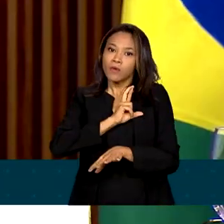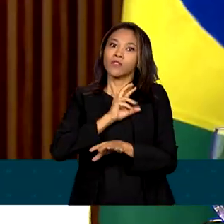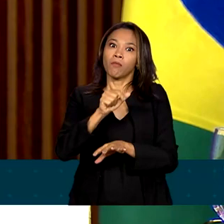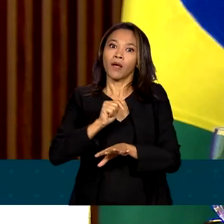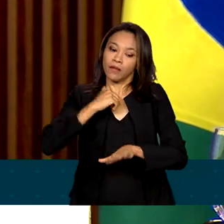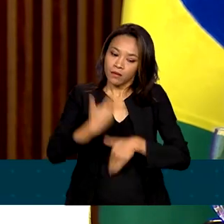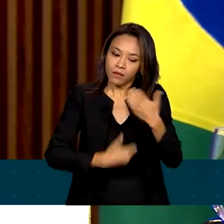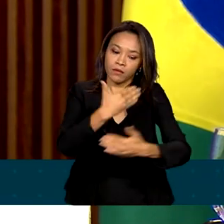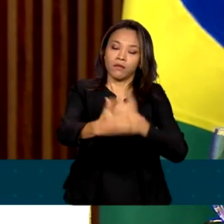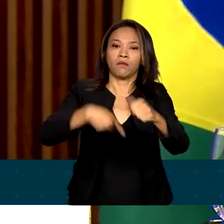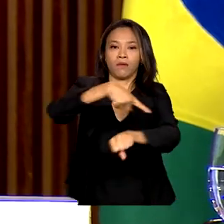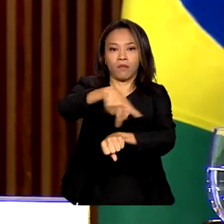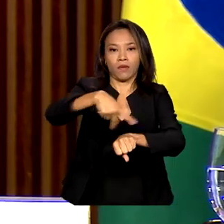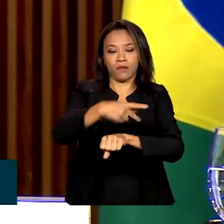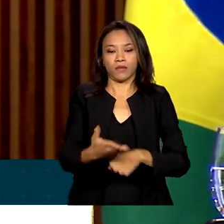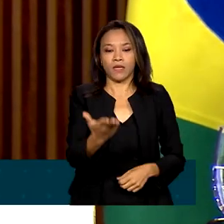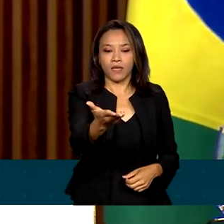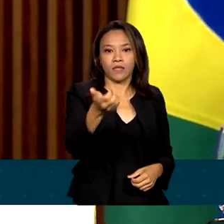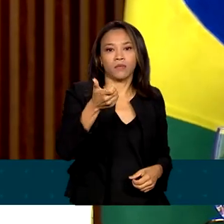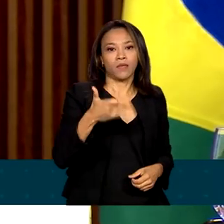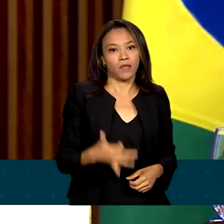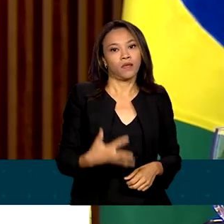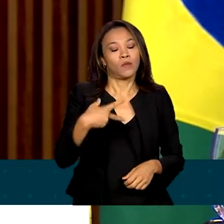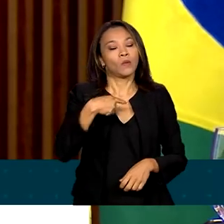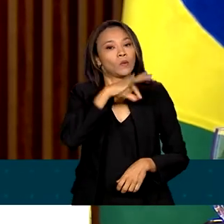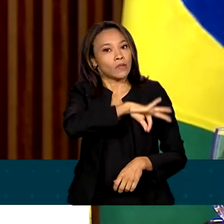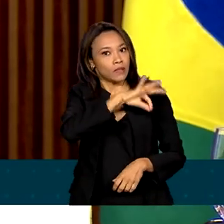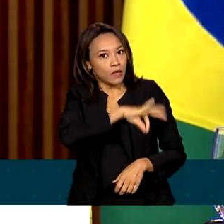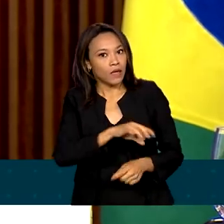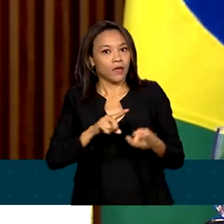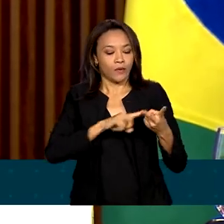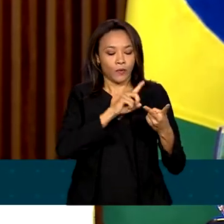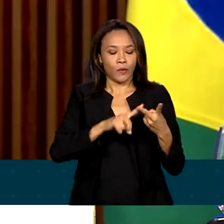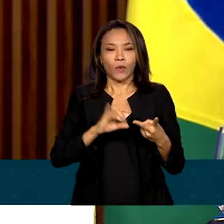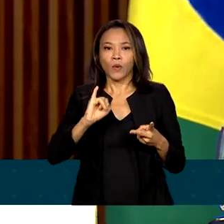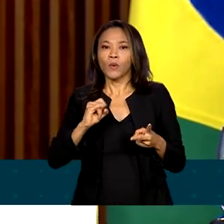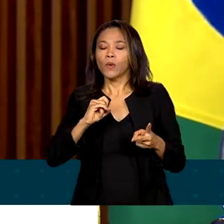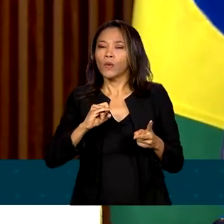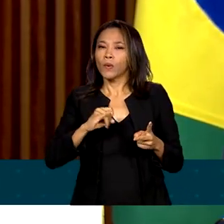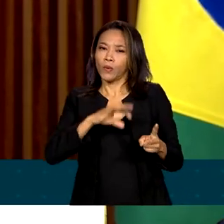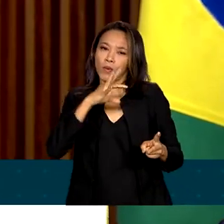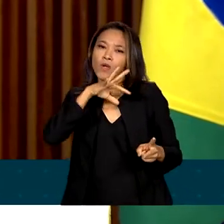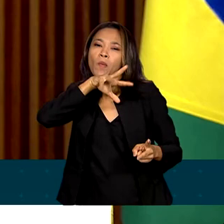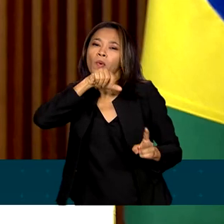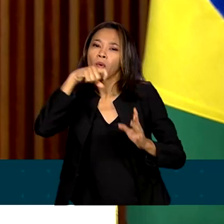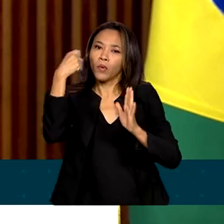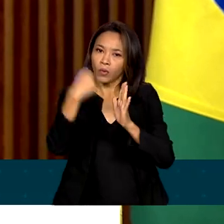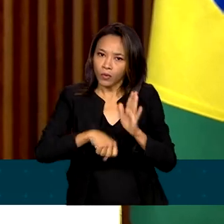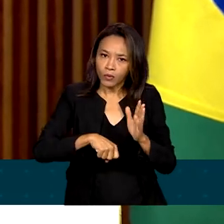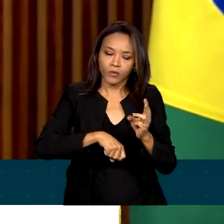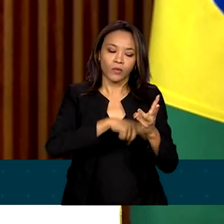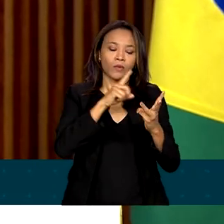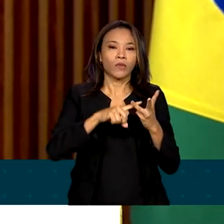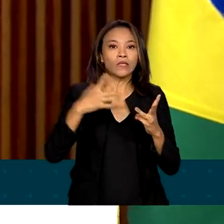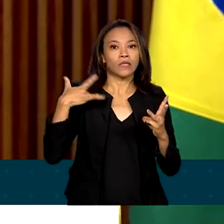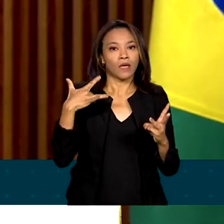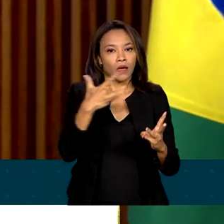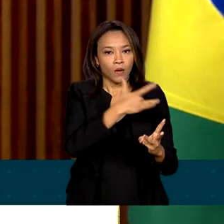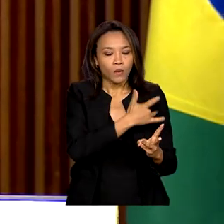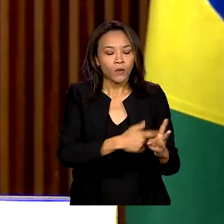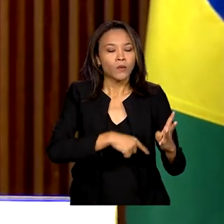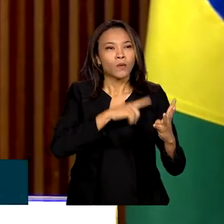Salário mínimo, imposto de renda e isenção, saúde, a